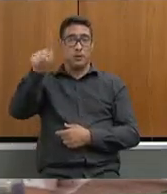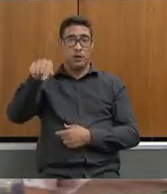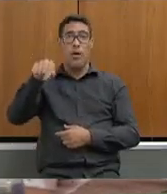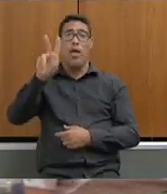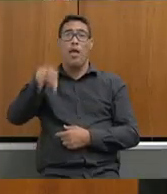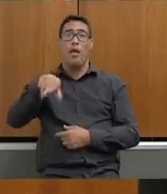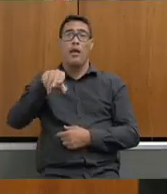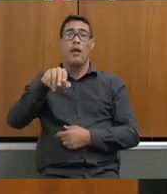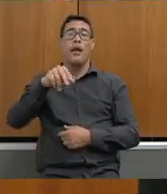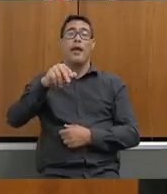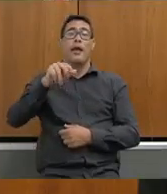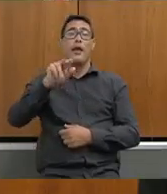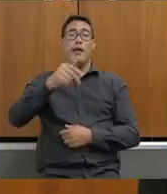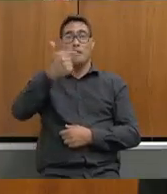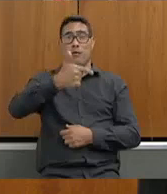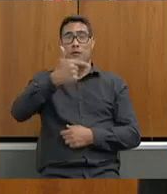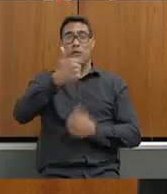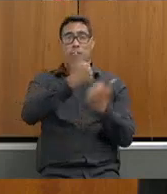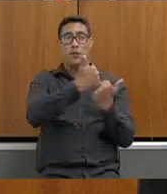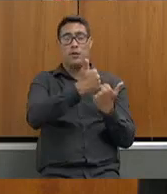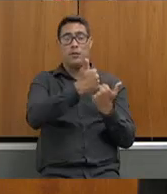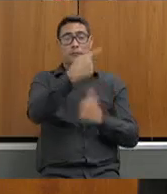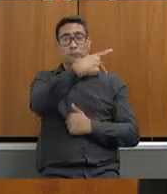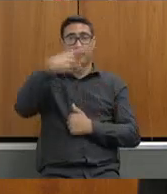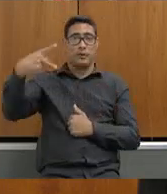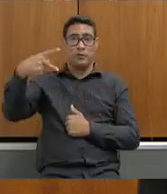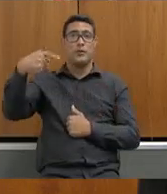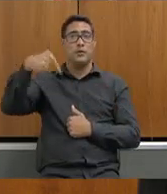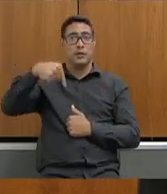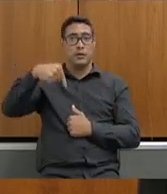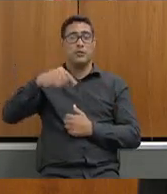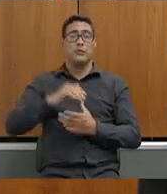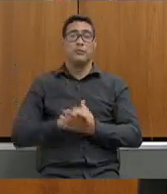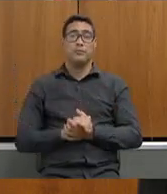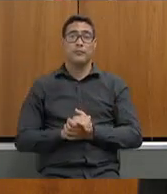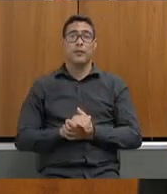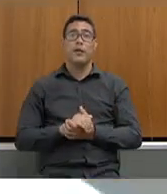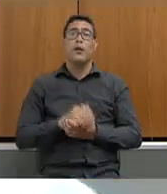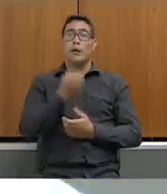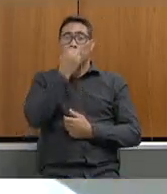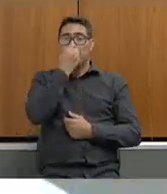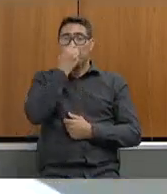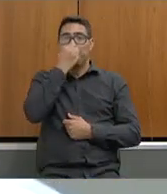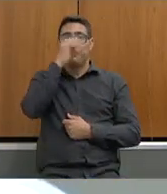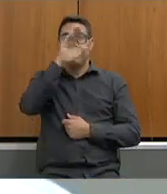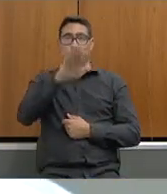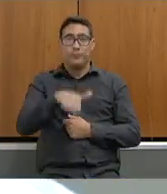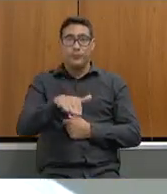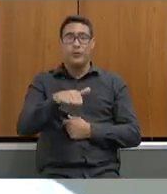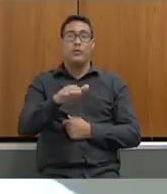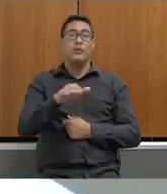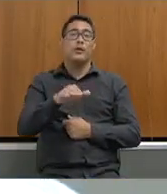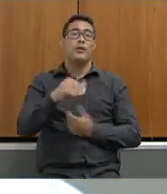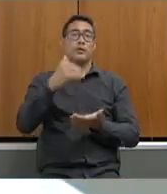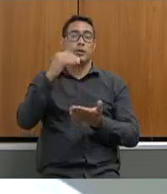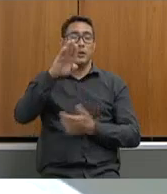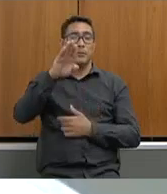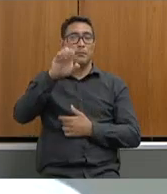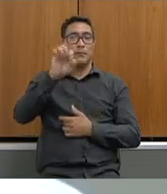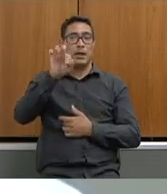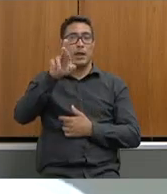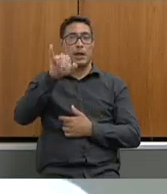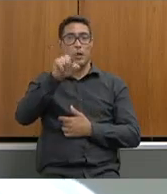desta comissão boa tarde deputado boa tarde deputada Beatriz boa tarde secretário Igor e